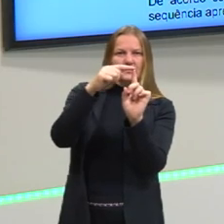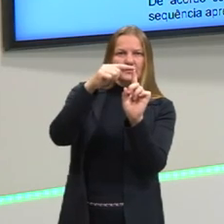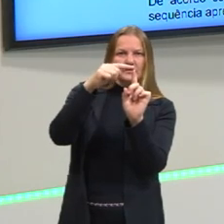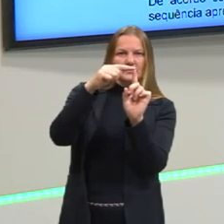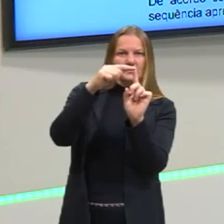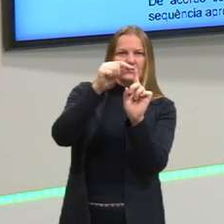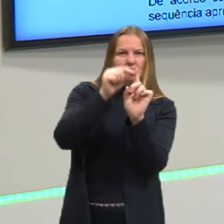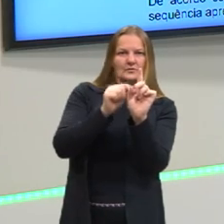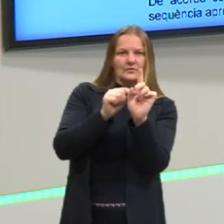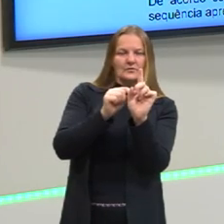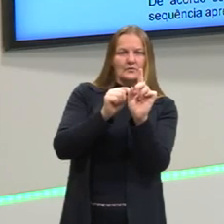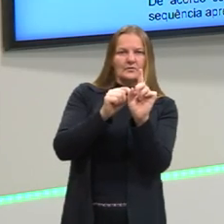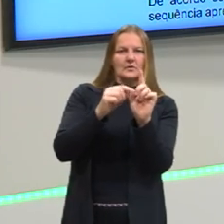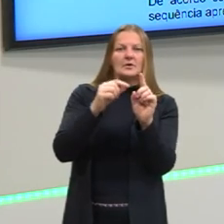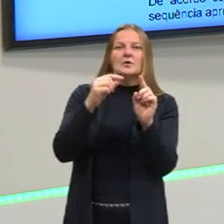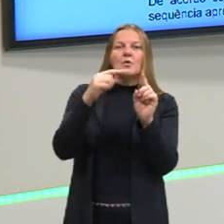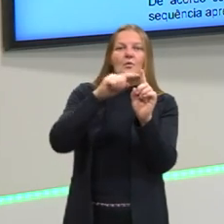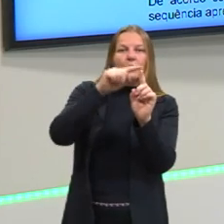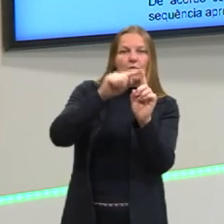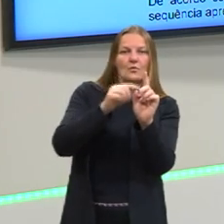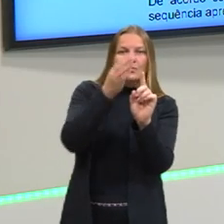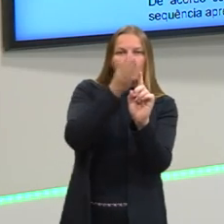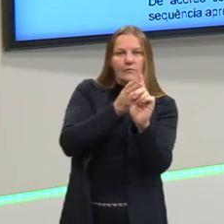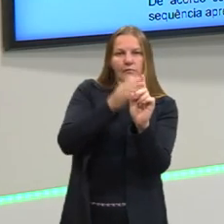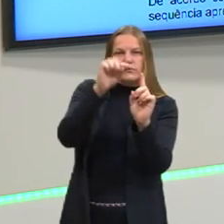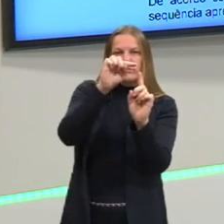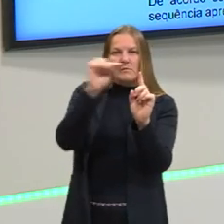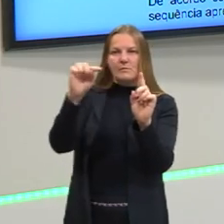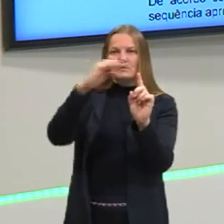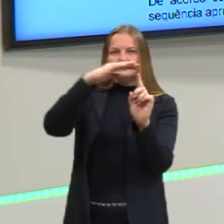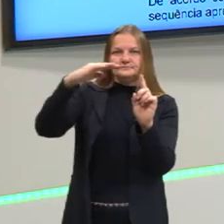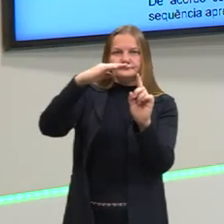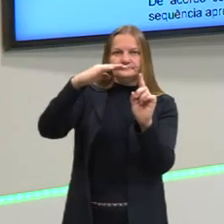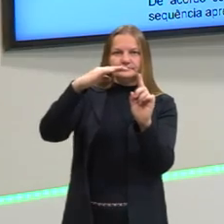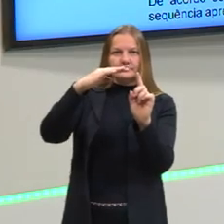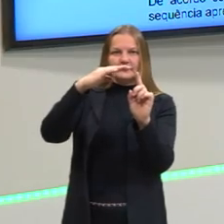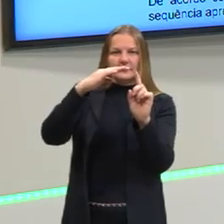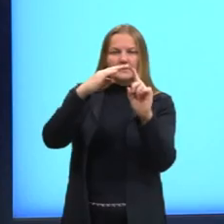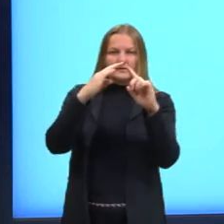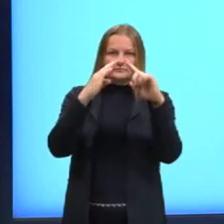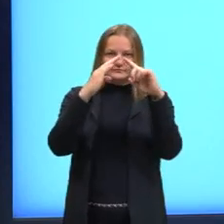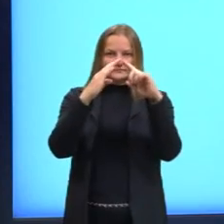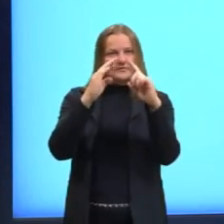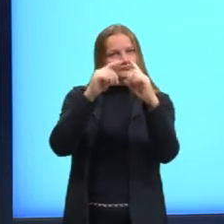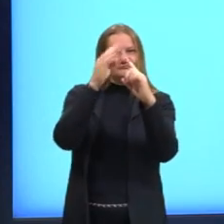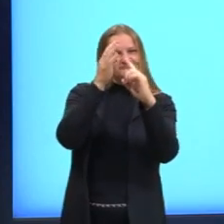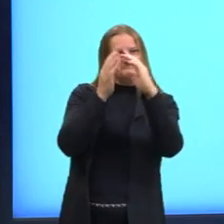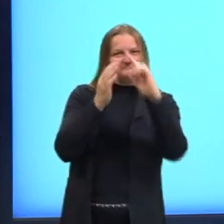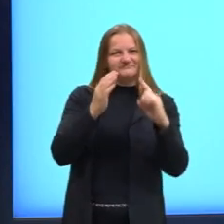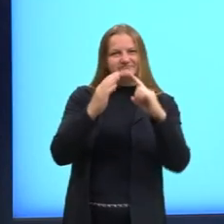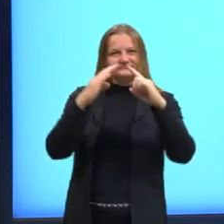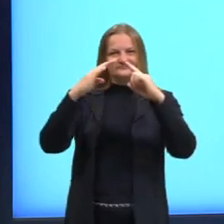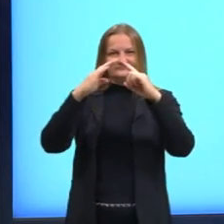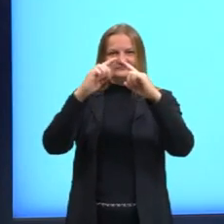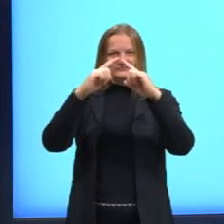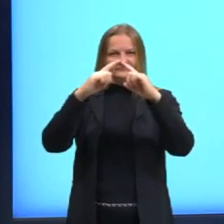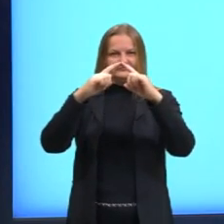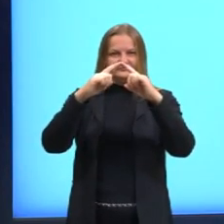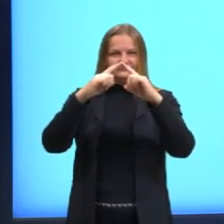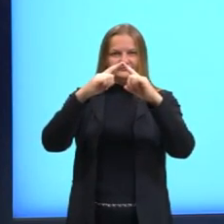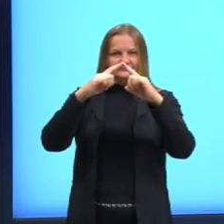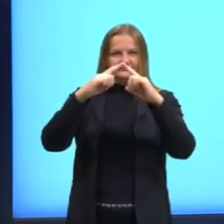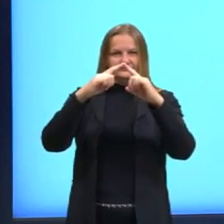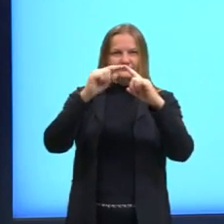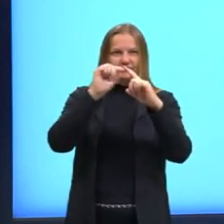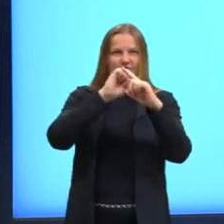de dois lados. Quando eu tenho dois lados de um triângulo. E aqui eu posso, associando, então, na figura um, pensar que eu tenho